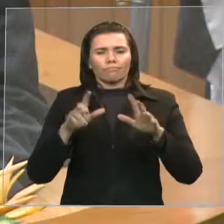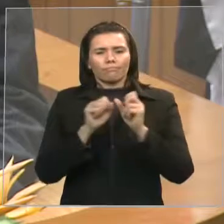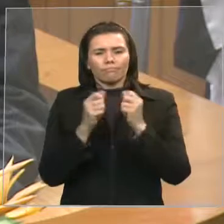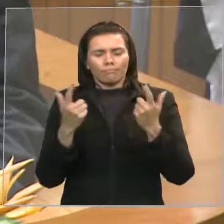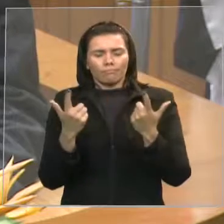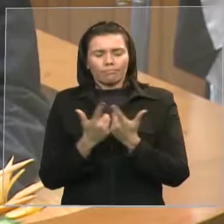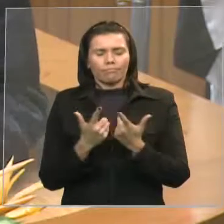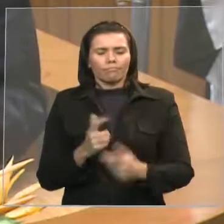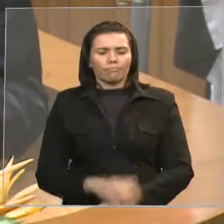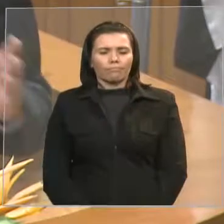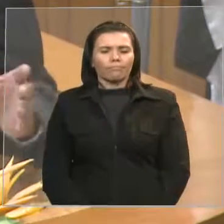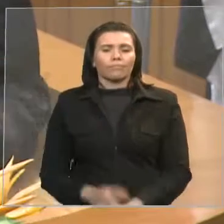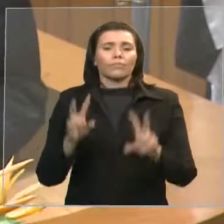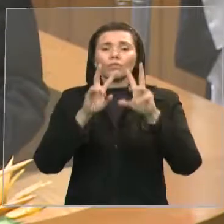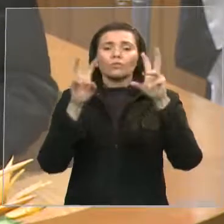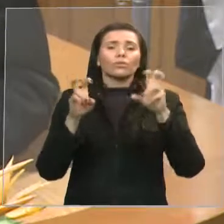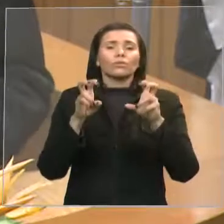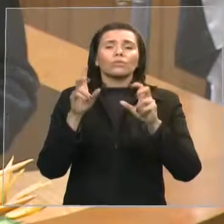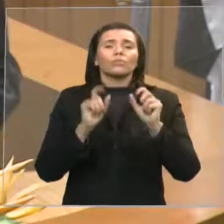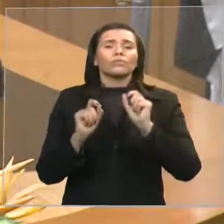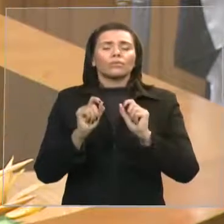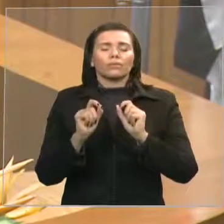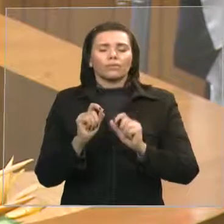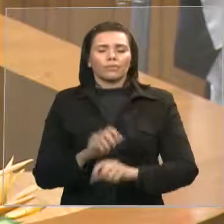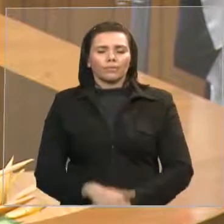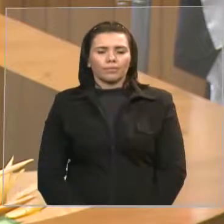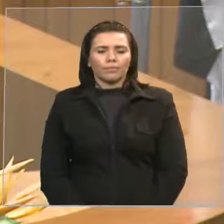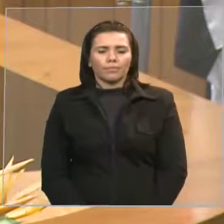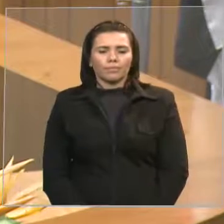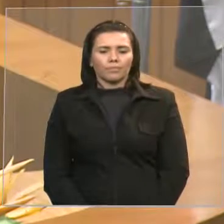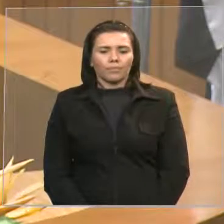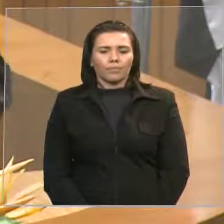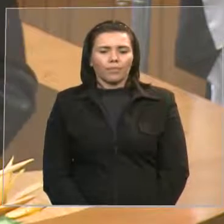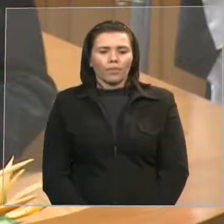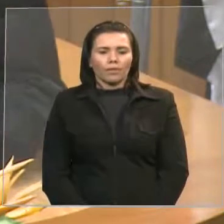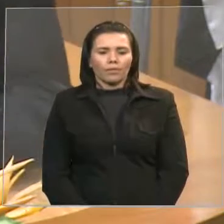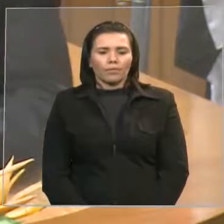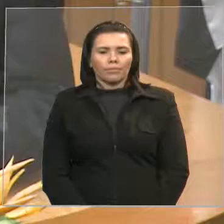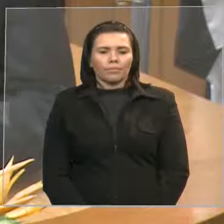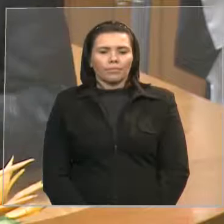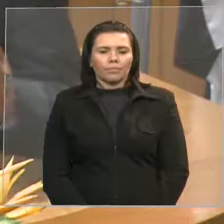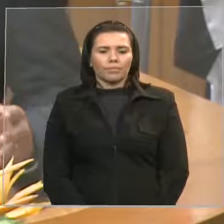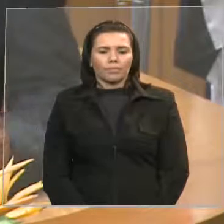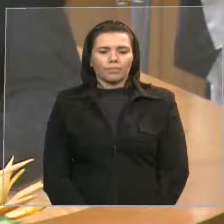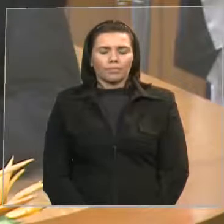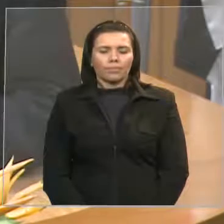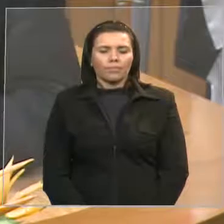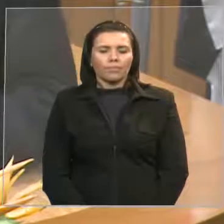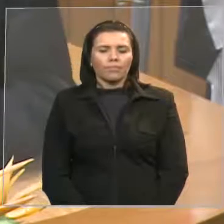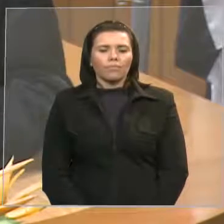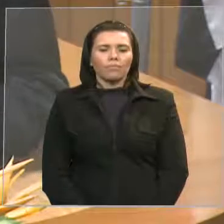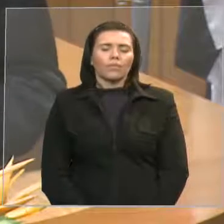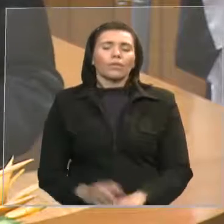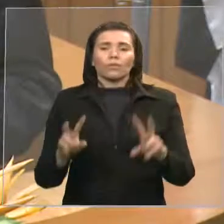casa que é para tratar a respeito de afastamento de prefeito